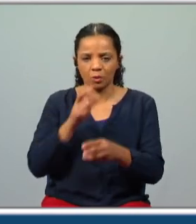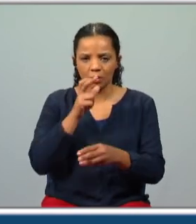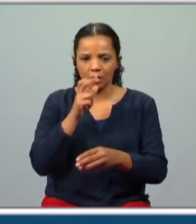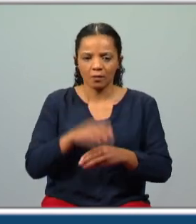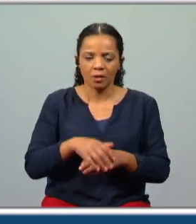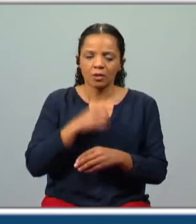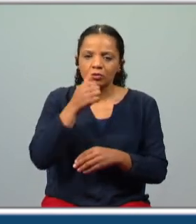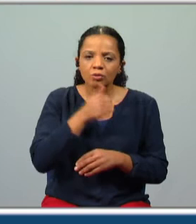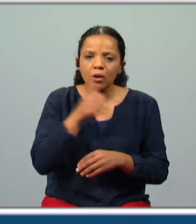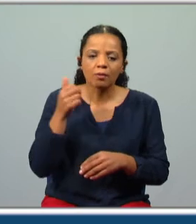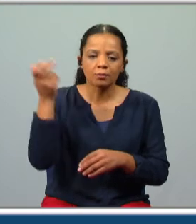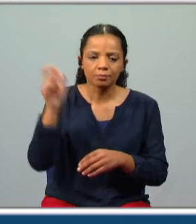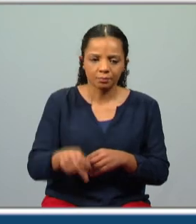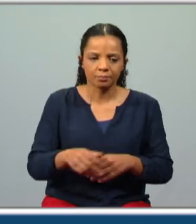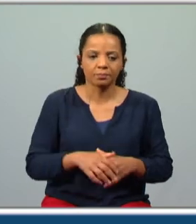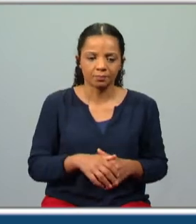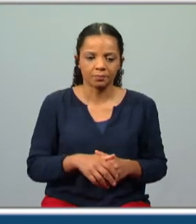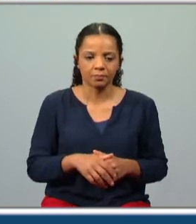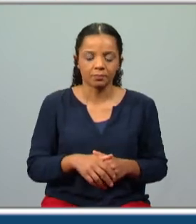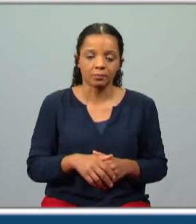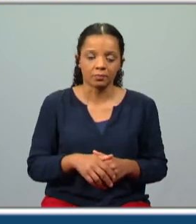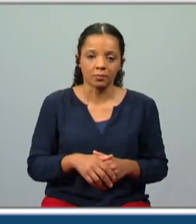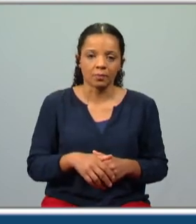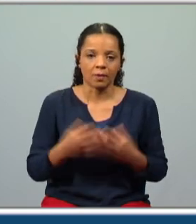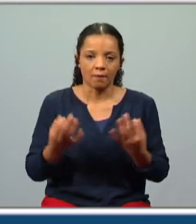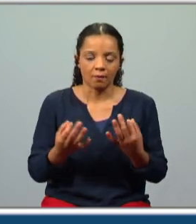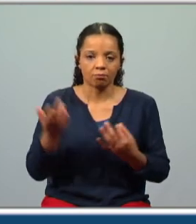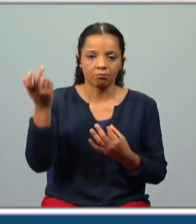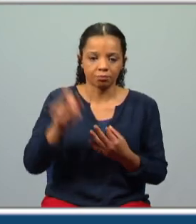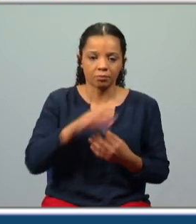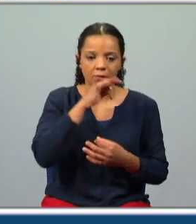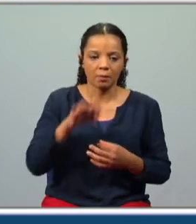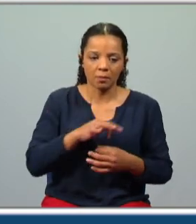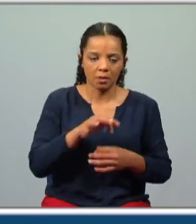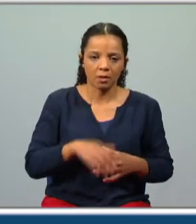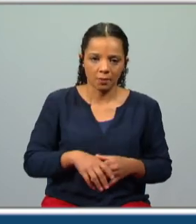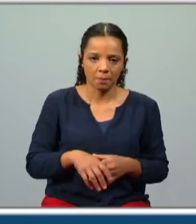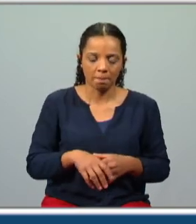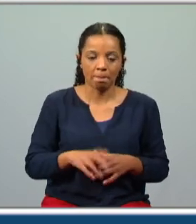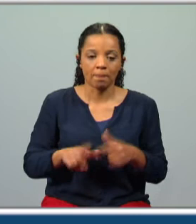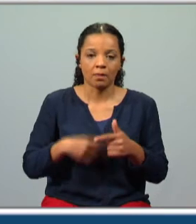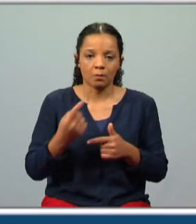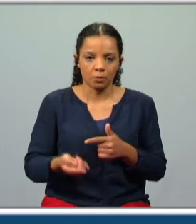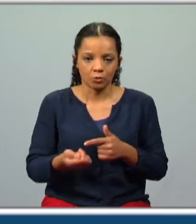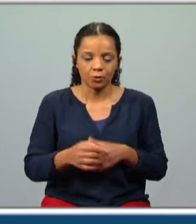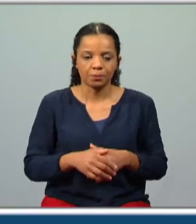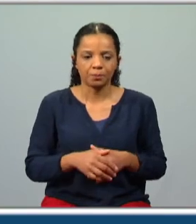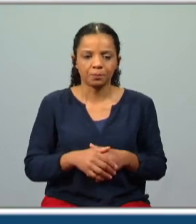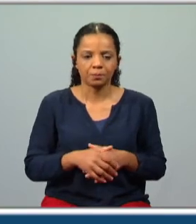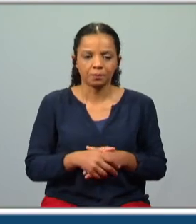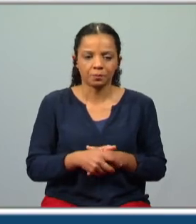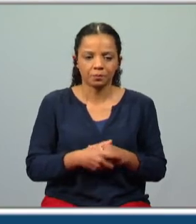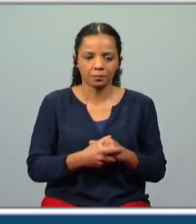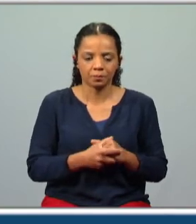suplício porque passará ou melhor porque efetivamente passou esta família depois temos aqui